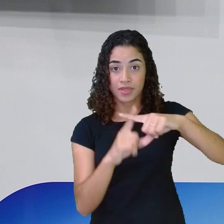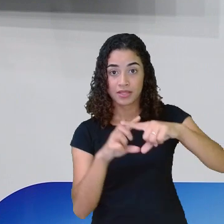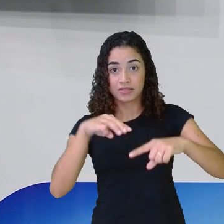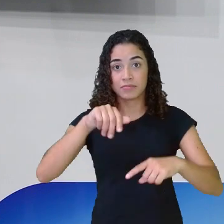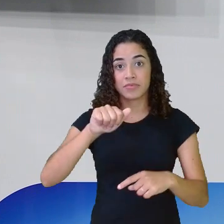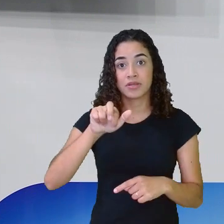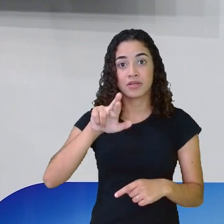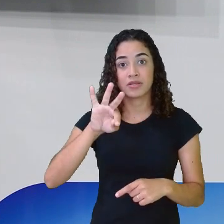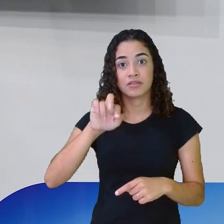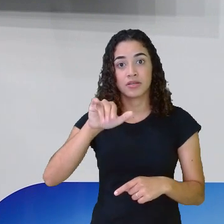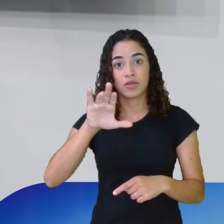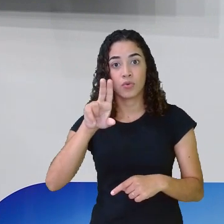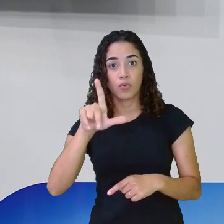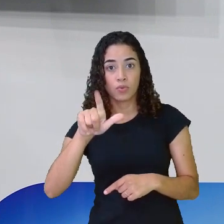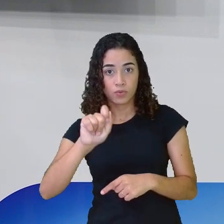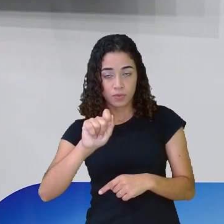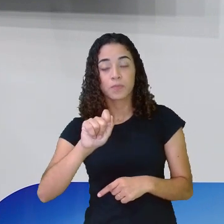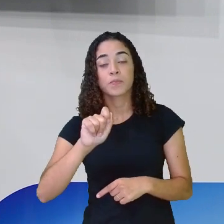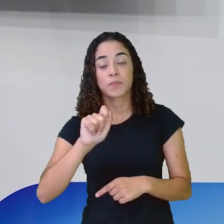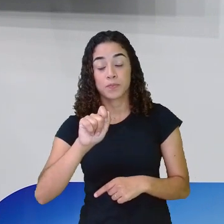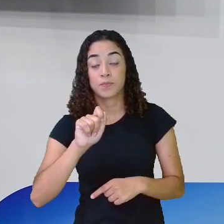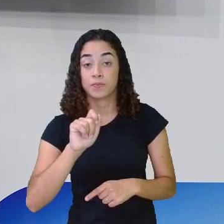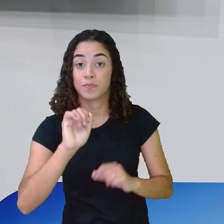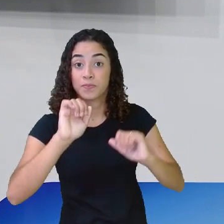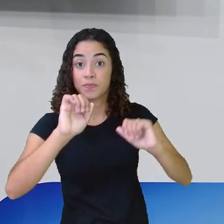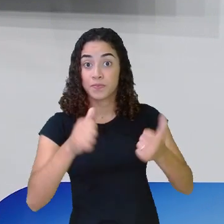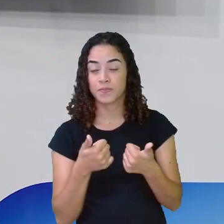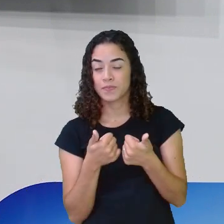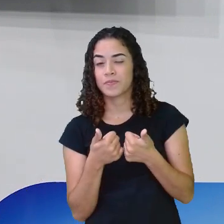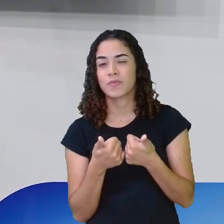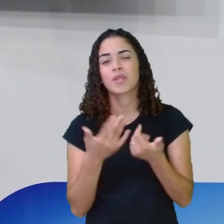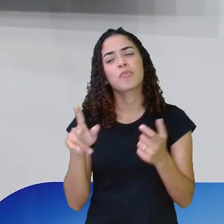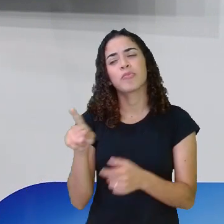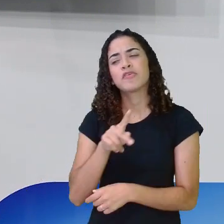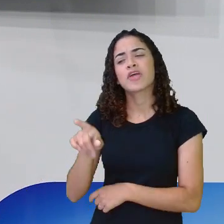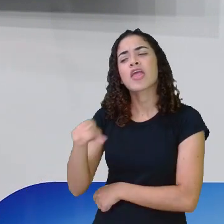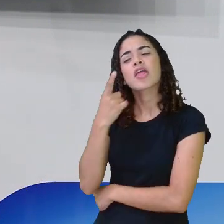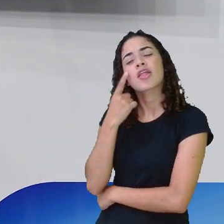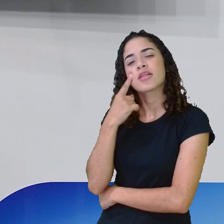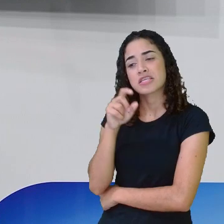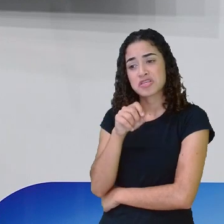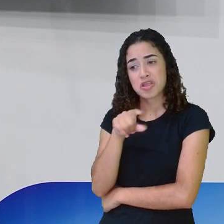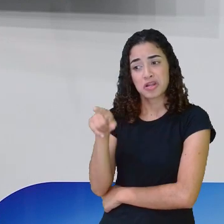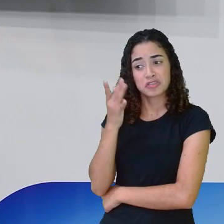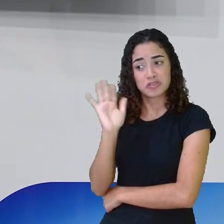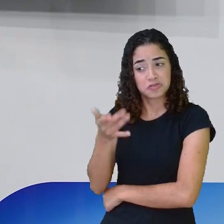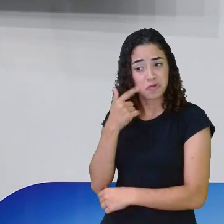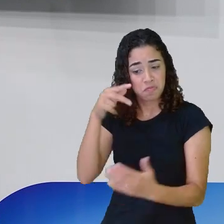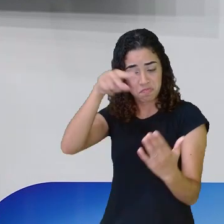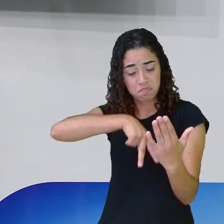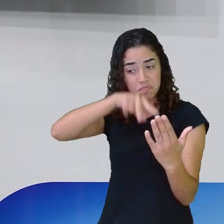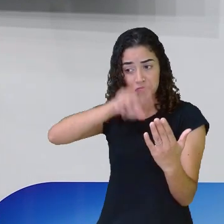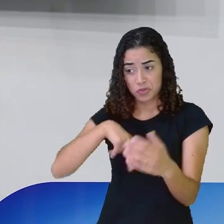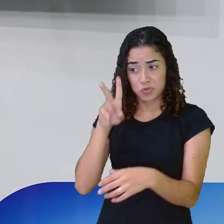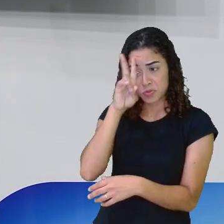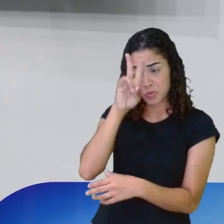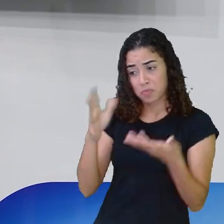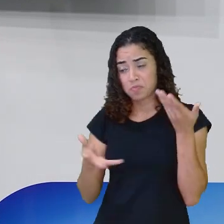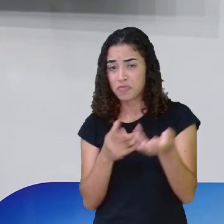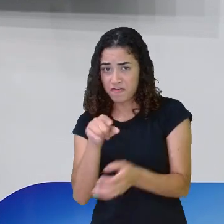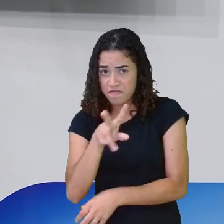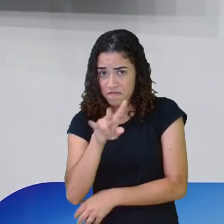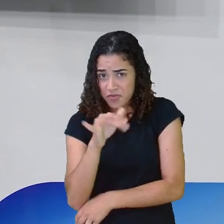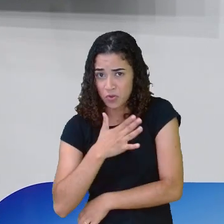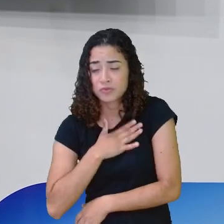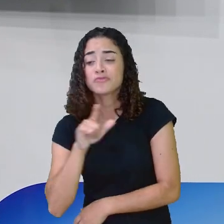mais o número da sua matrícula. E aí, professora Kedma, será que eles já leram essa história? Será que eles vão